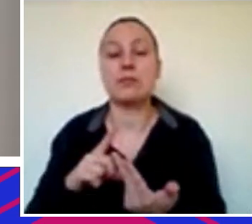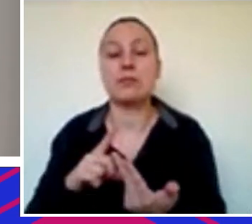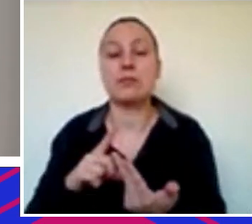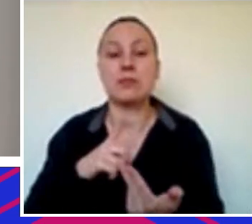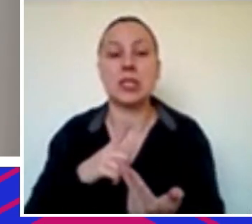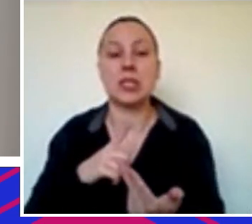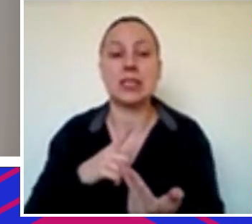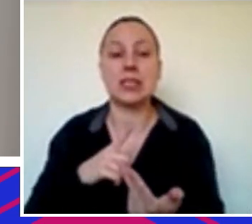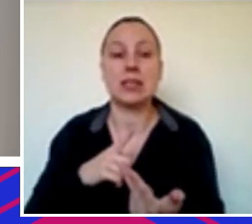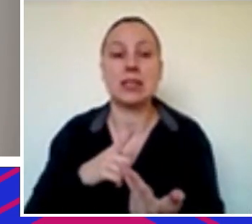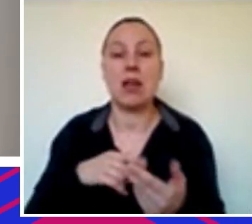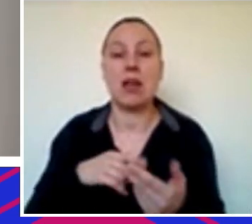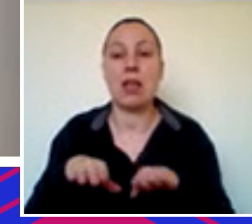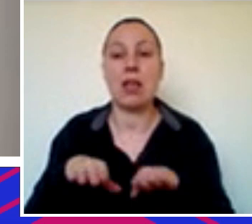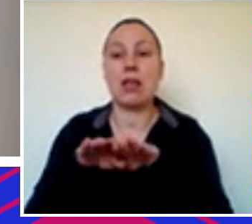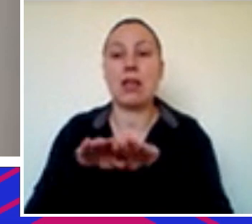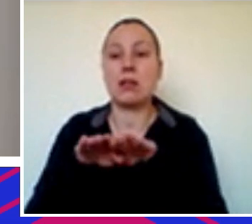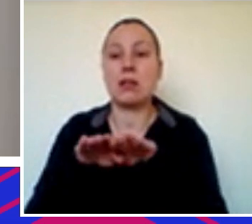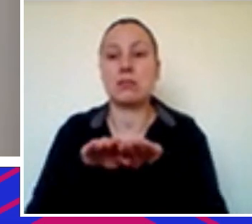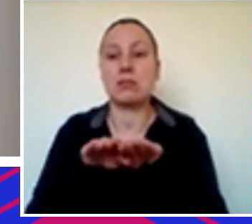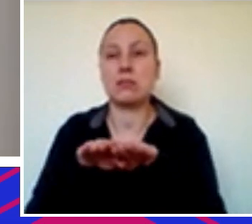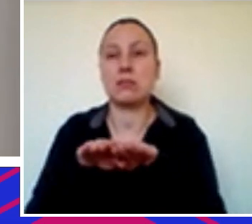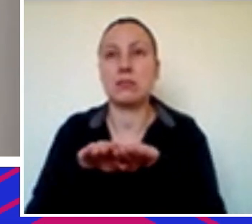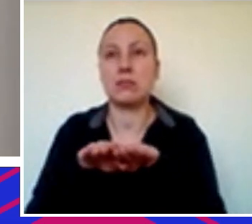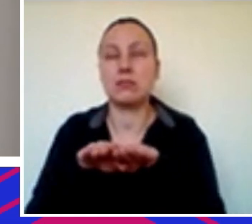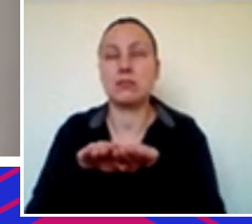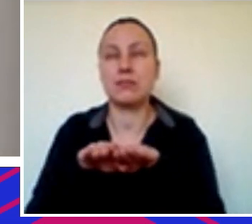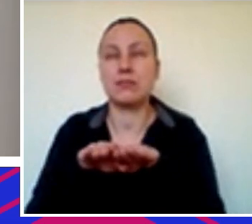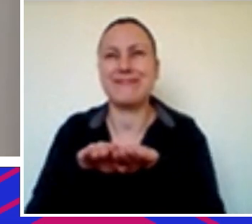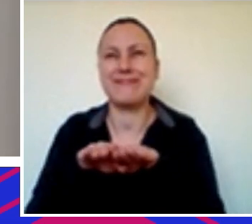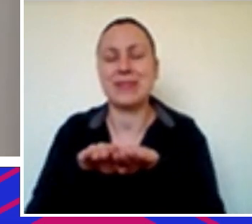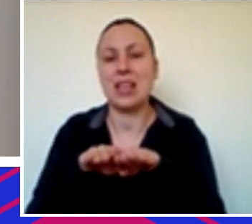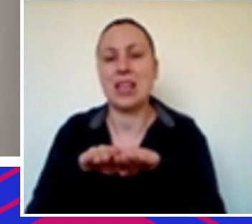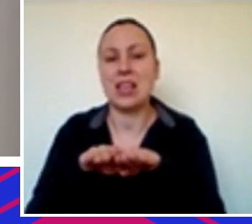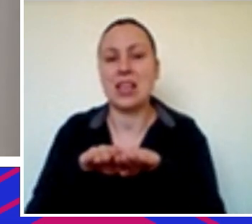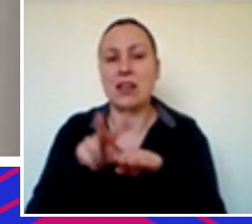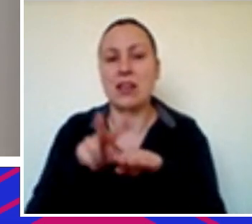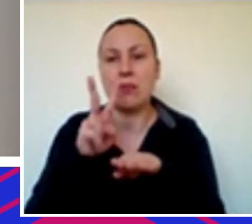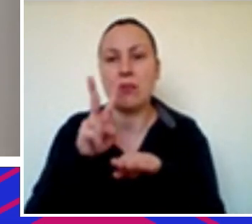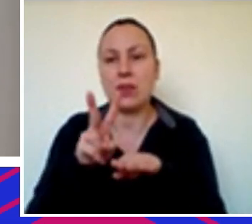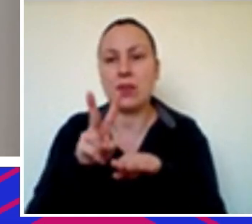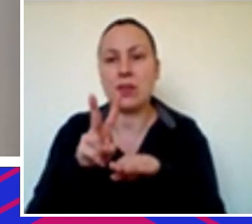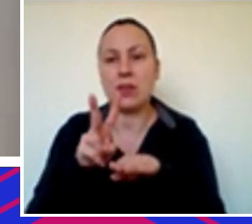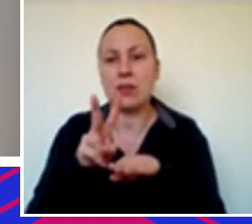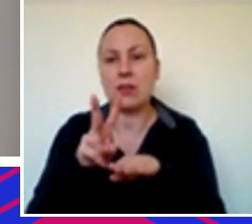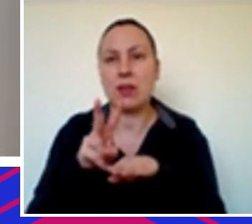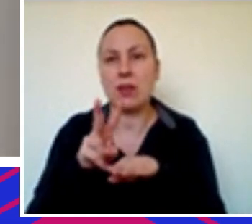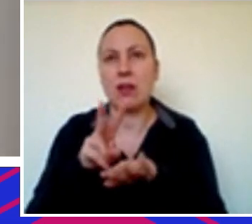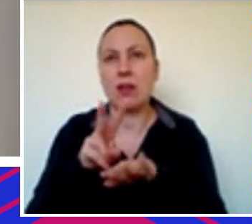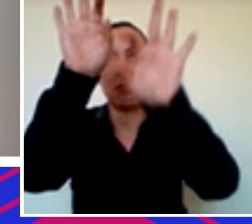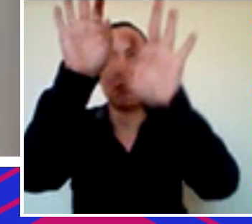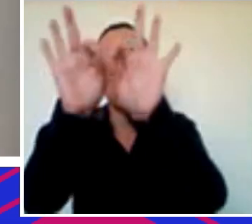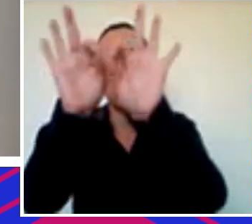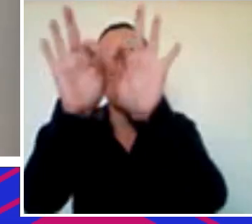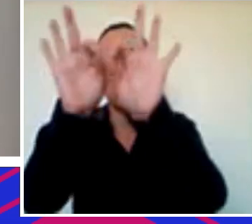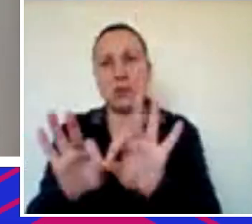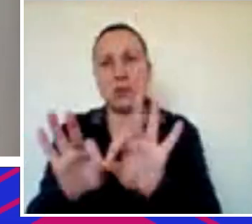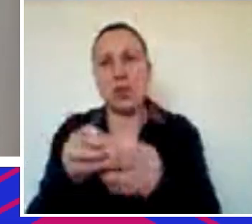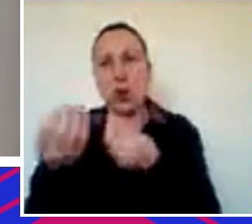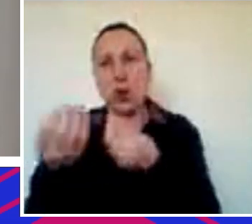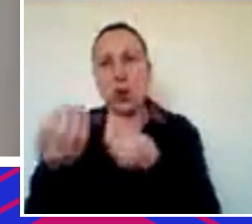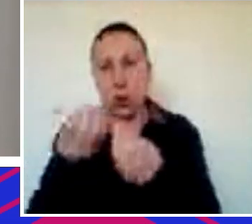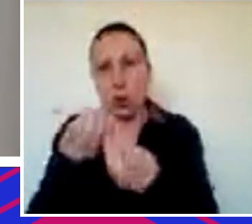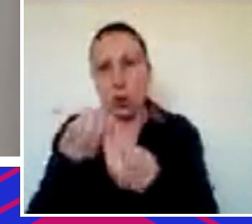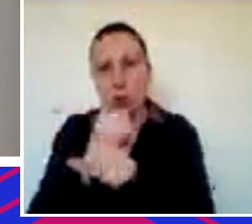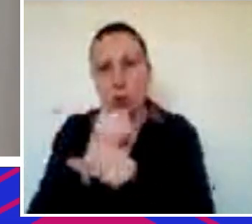do equilíbrio, né, que a gente está falando eu estou olhando ali para frente tenho ali minha execução do business plan também em eu vou precisar ali